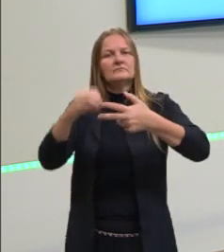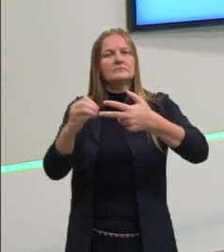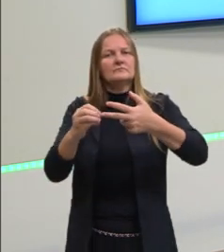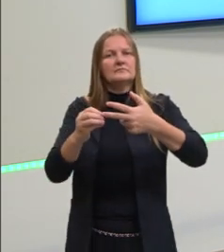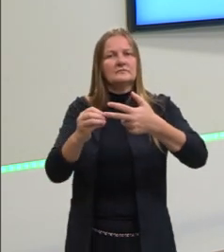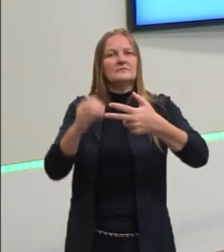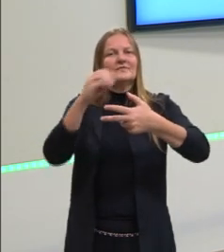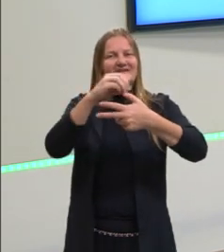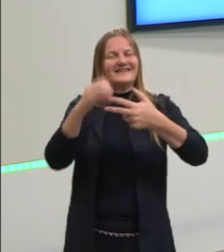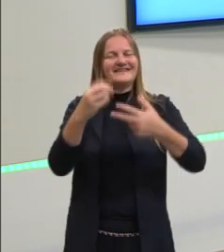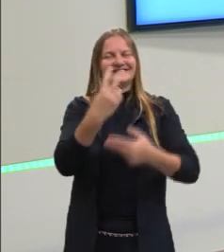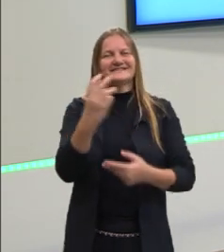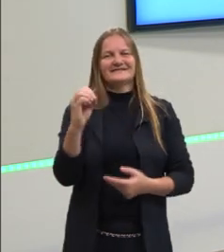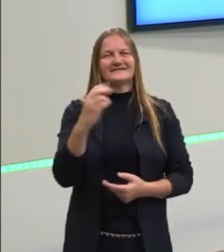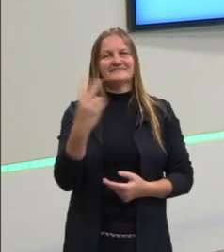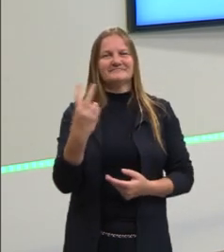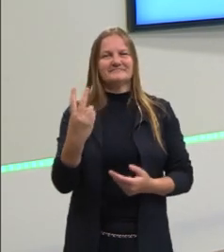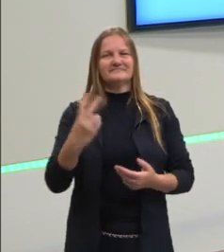aliás, para o Enem de 2022.